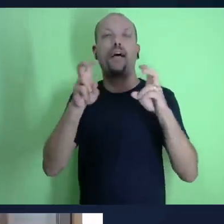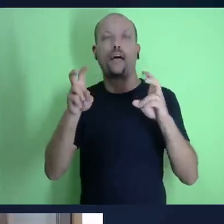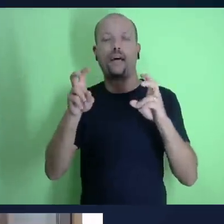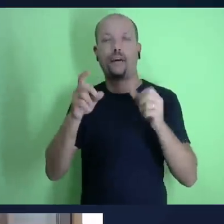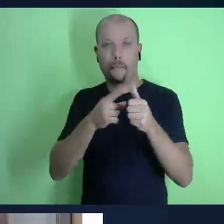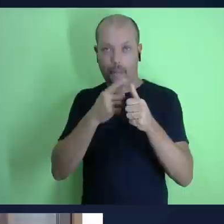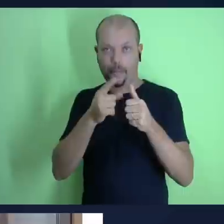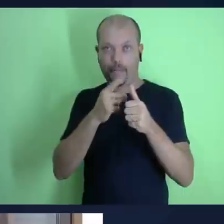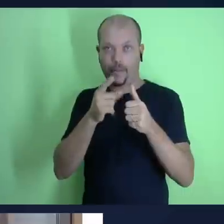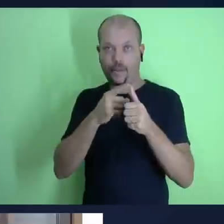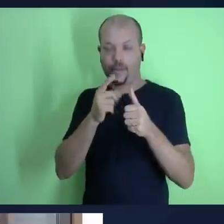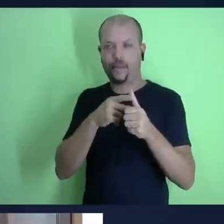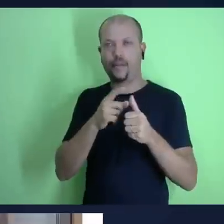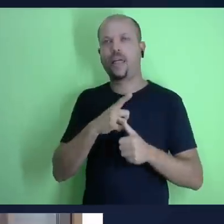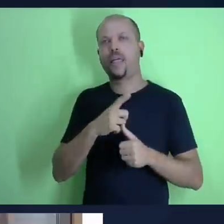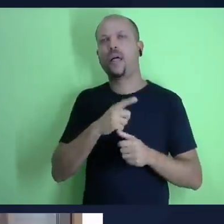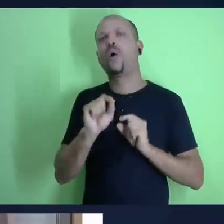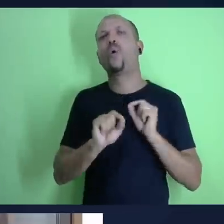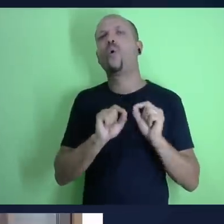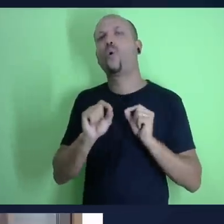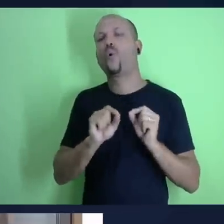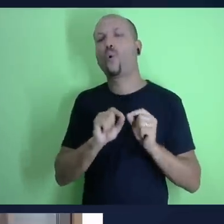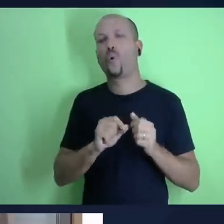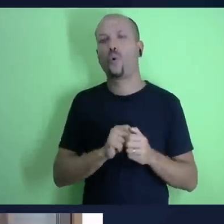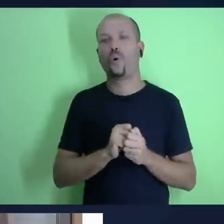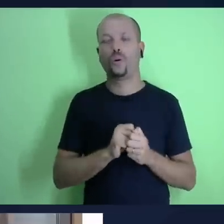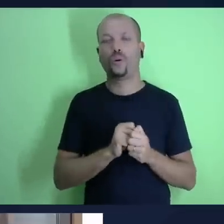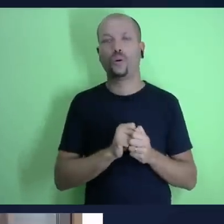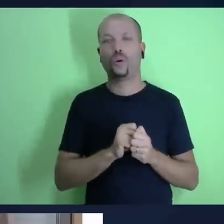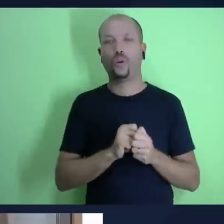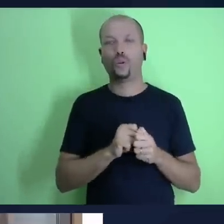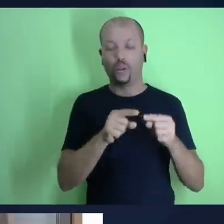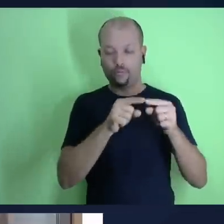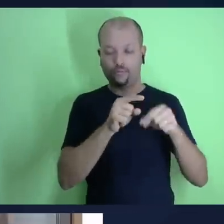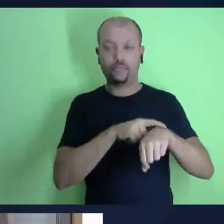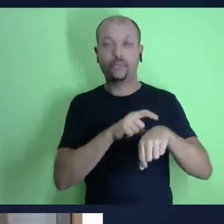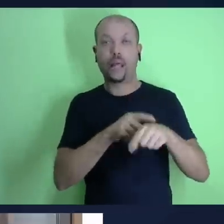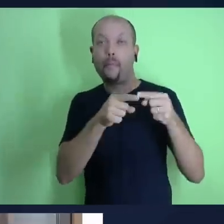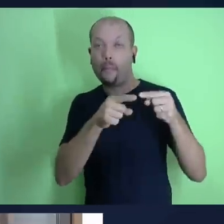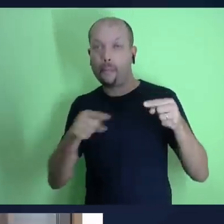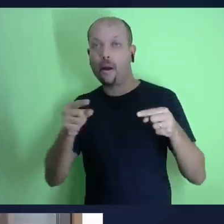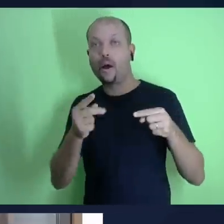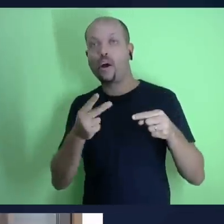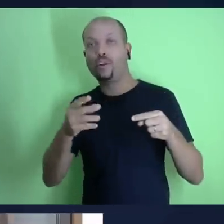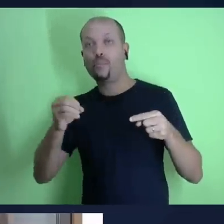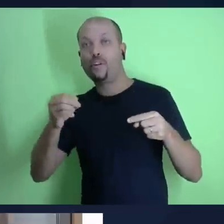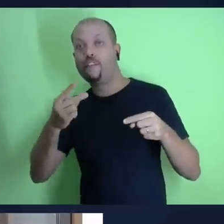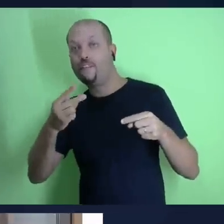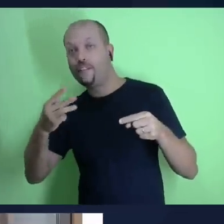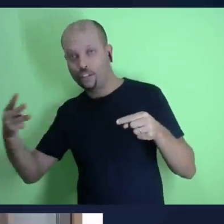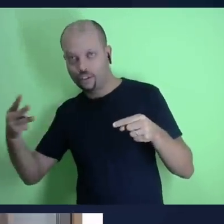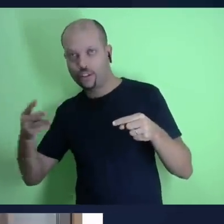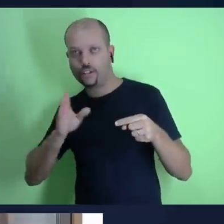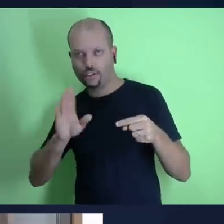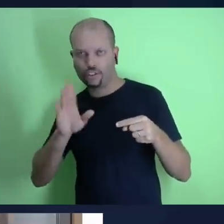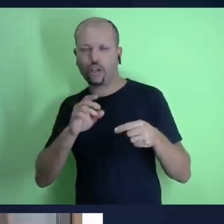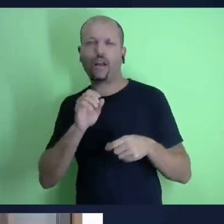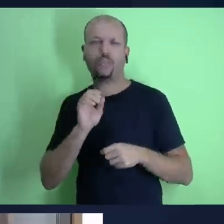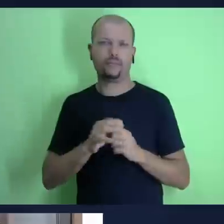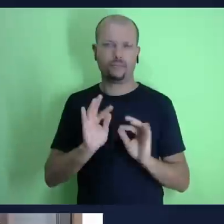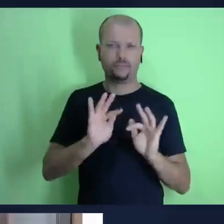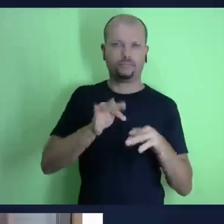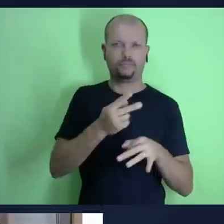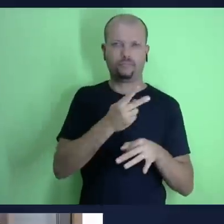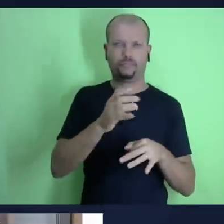correndo e já estamos em dois mil e vinte e três é a primeira epístola de joão capítulo 3 verso 1 você pode acompanhar a